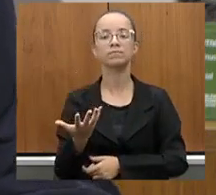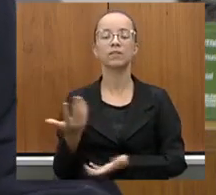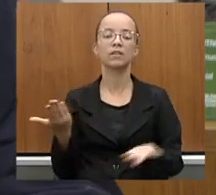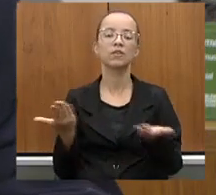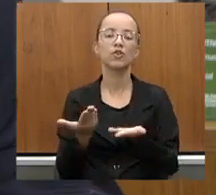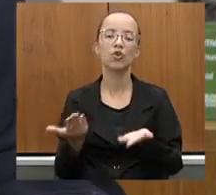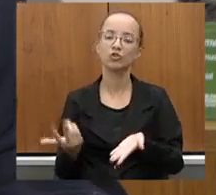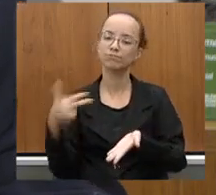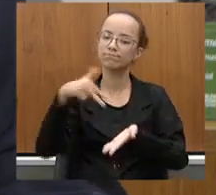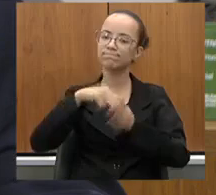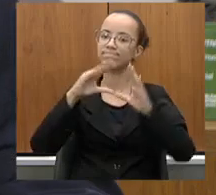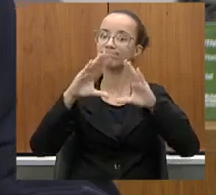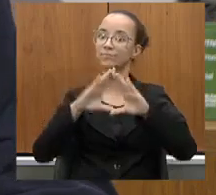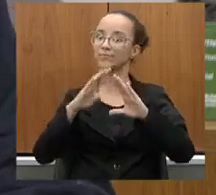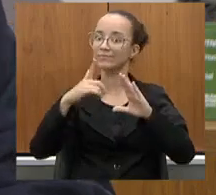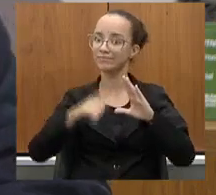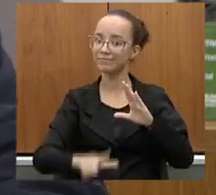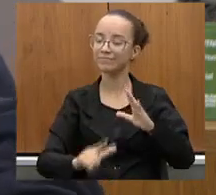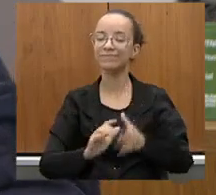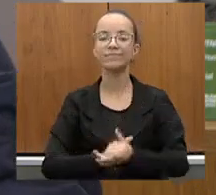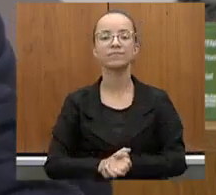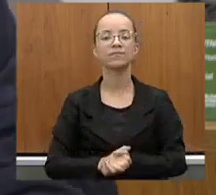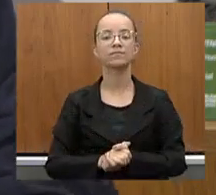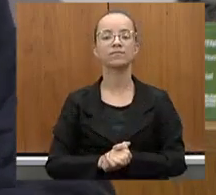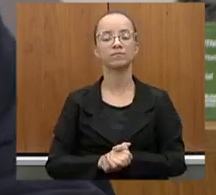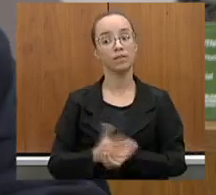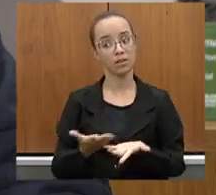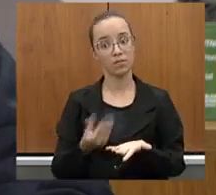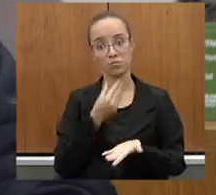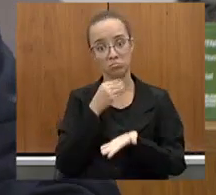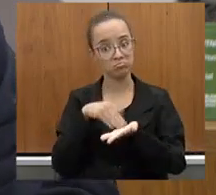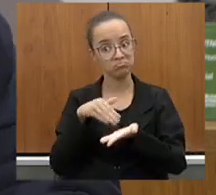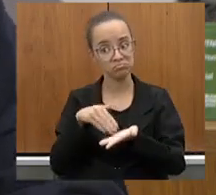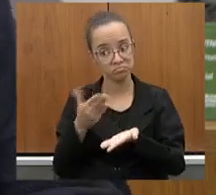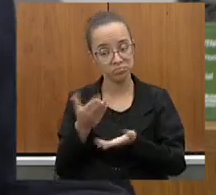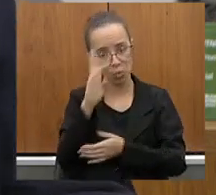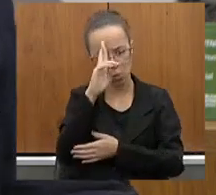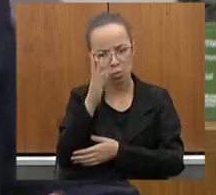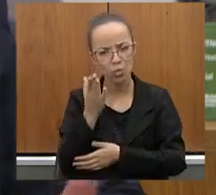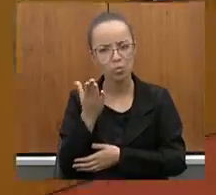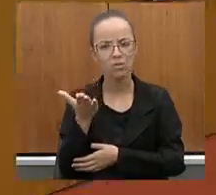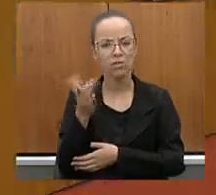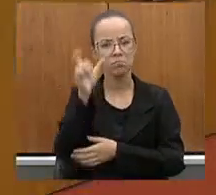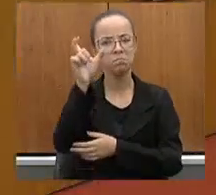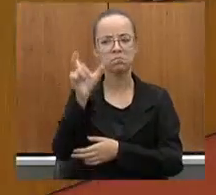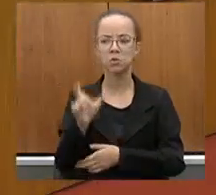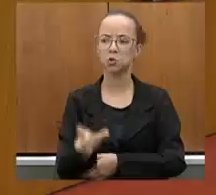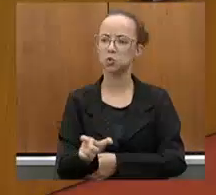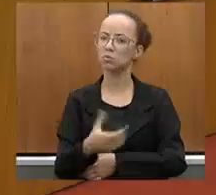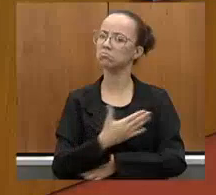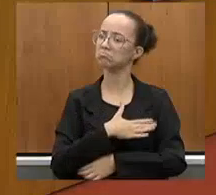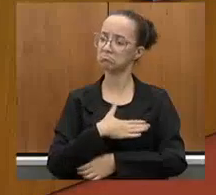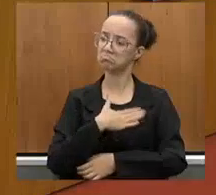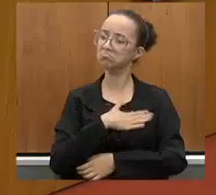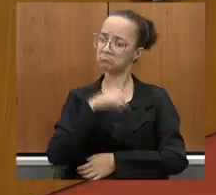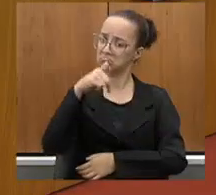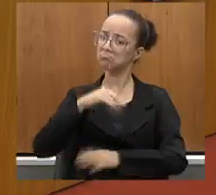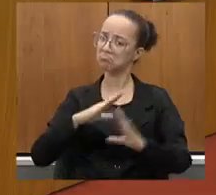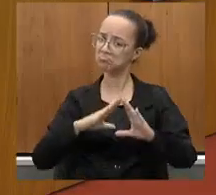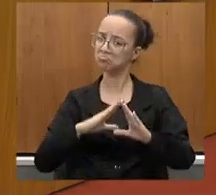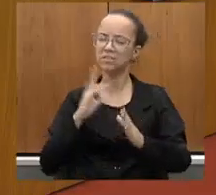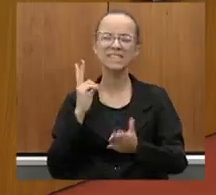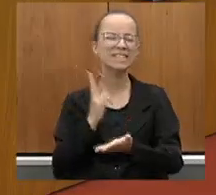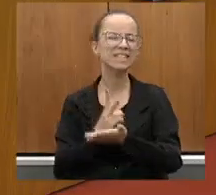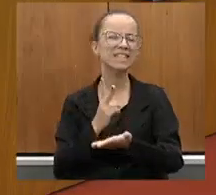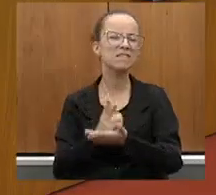vez aqui na Assembleia Legislativa. Aliás, secretário, Vossa Excelência é uma pessoa querida nesta casa. Esteve aqui